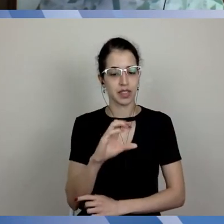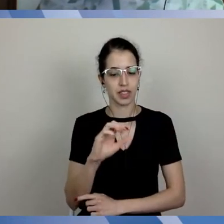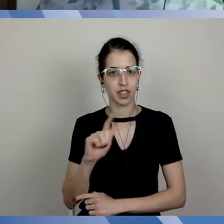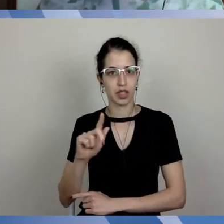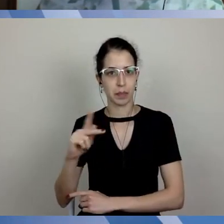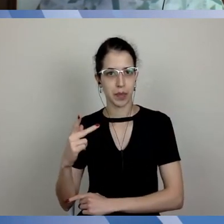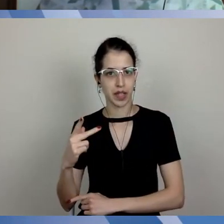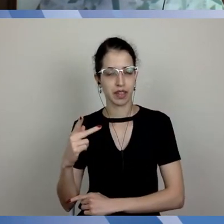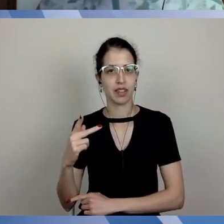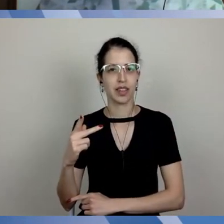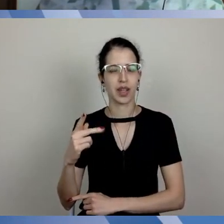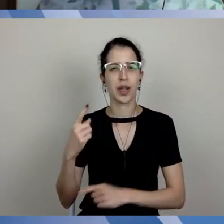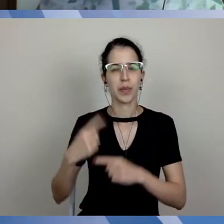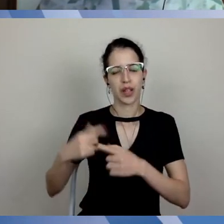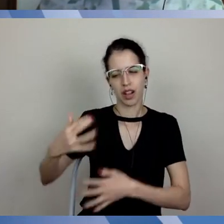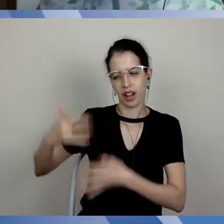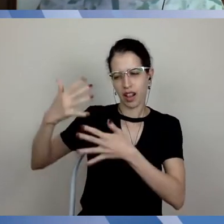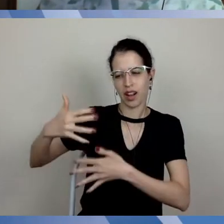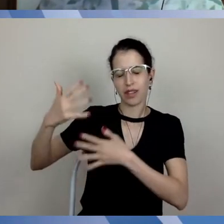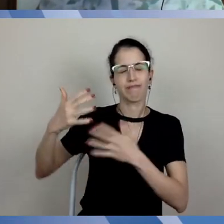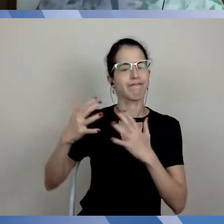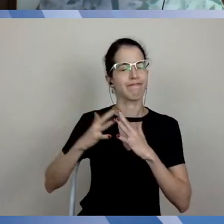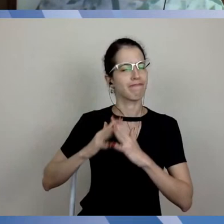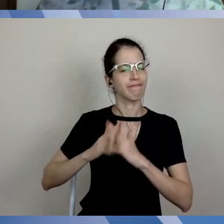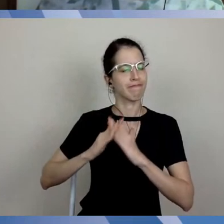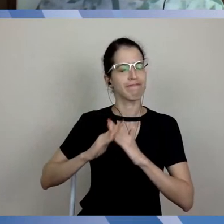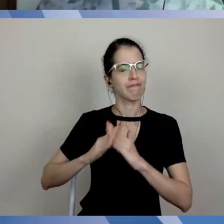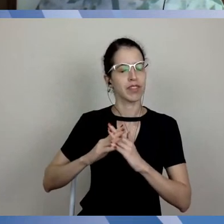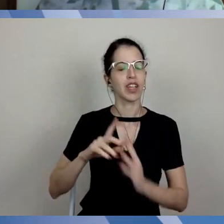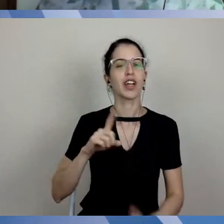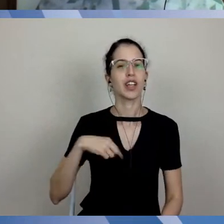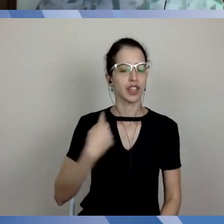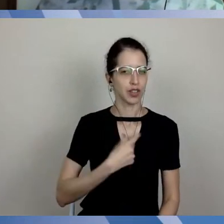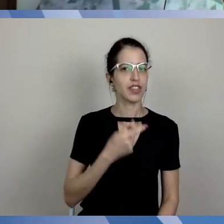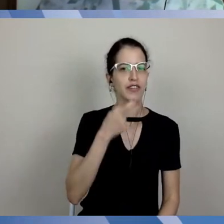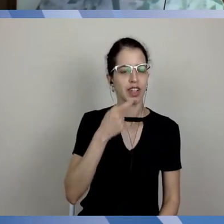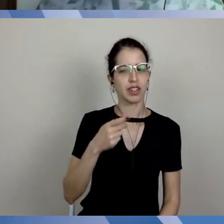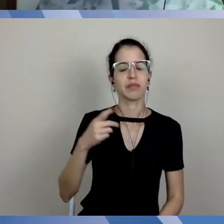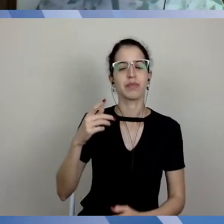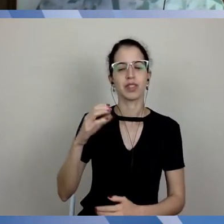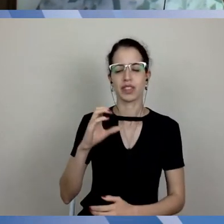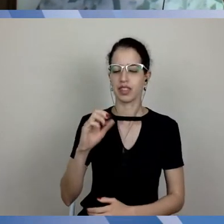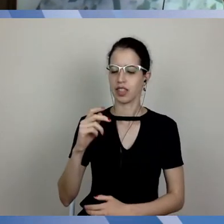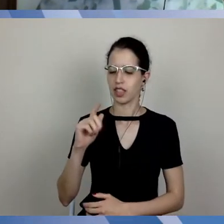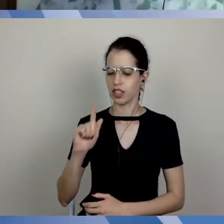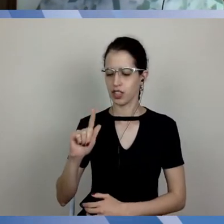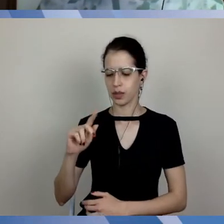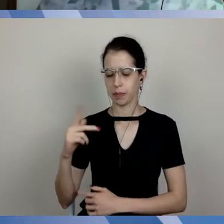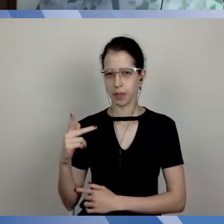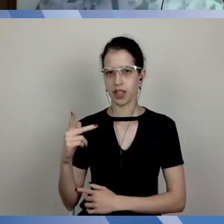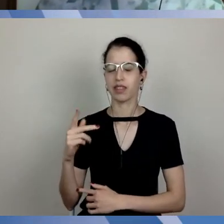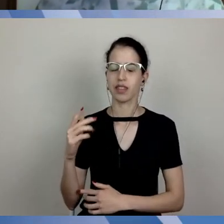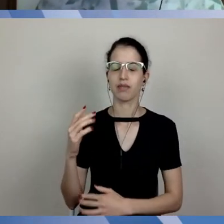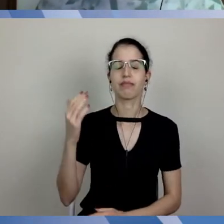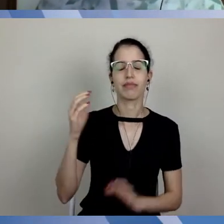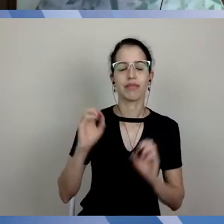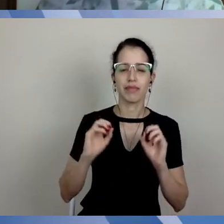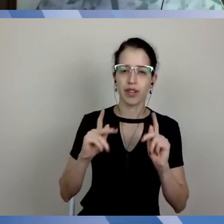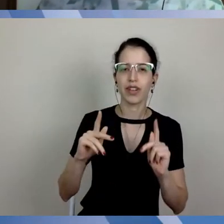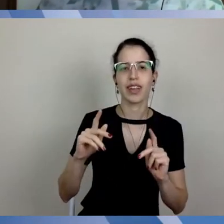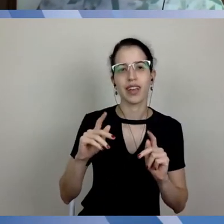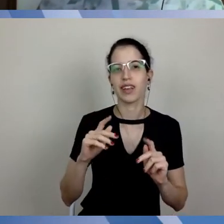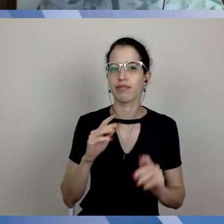no chat, justamente, a gente tinha mencionado isso inicialmente, a gente sabia que há um desconhecimento de que